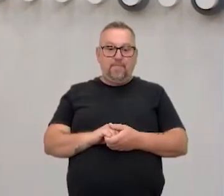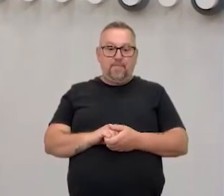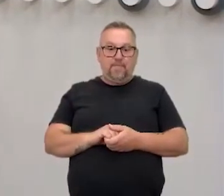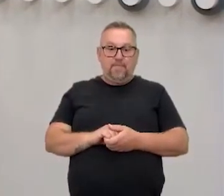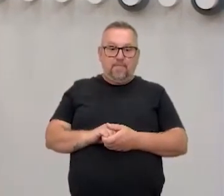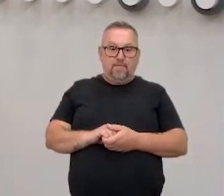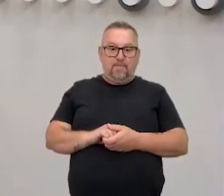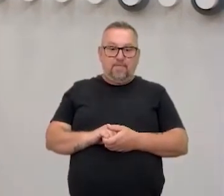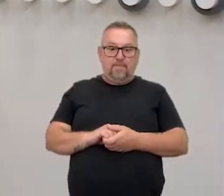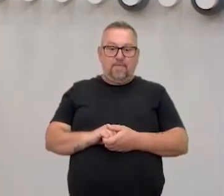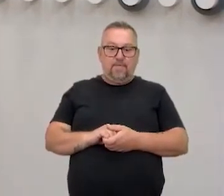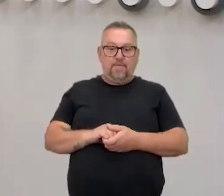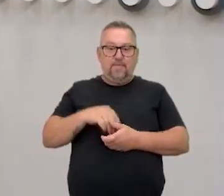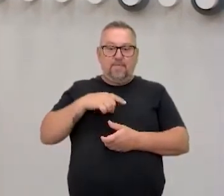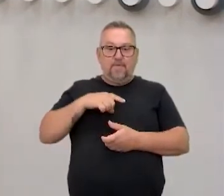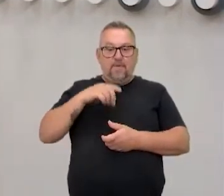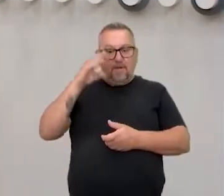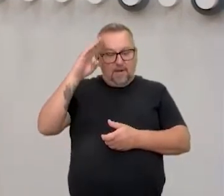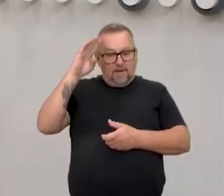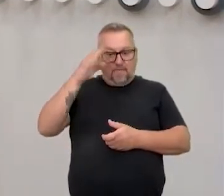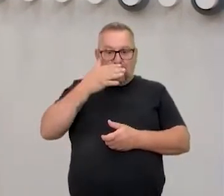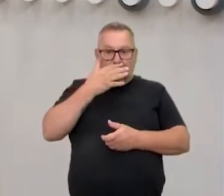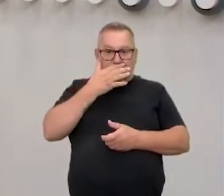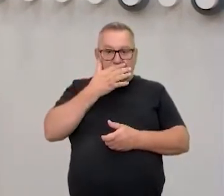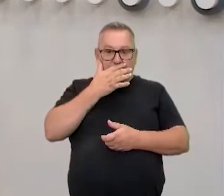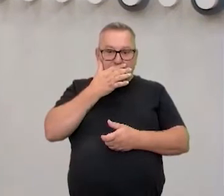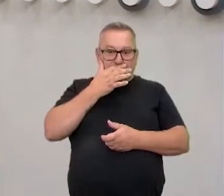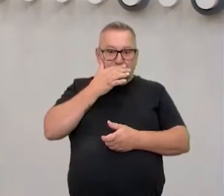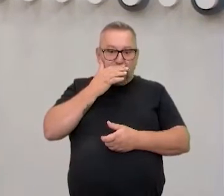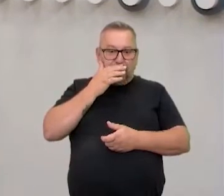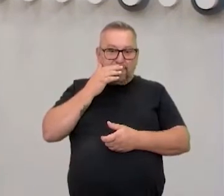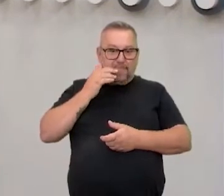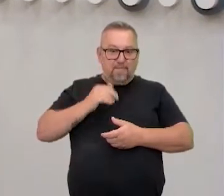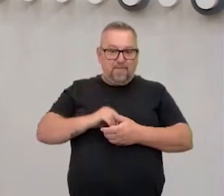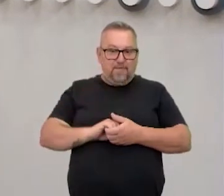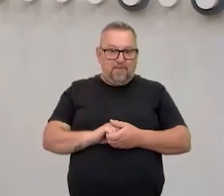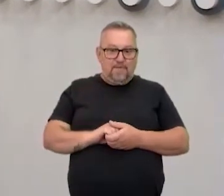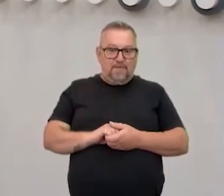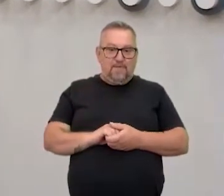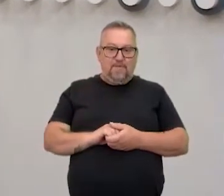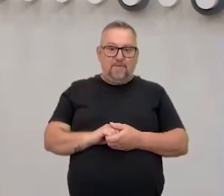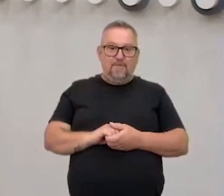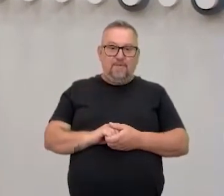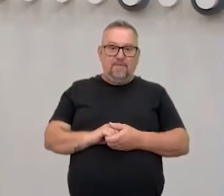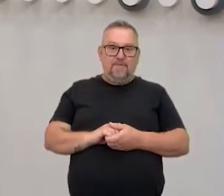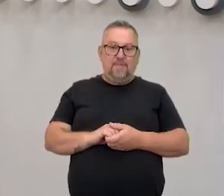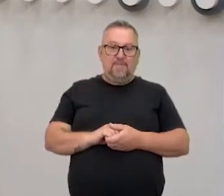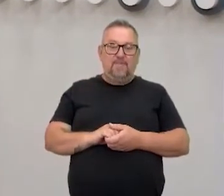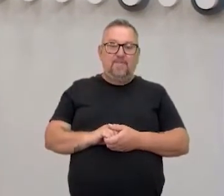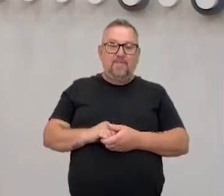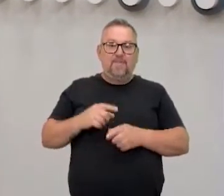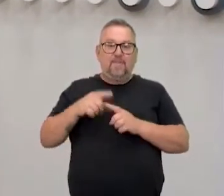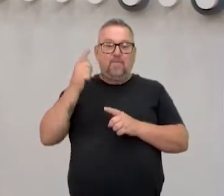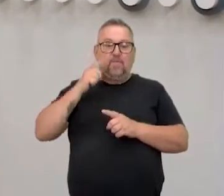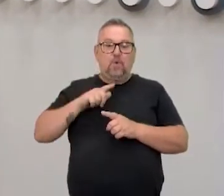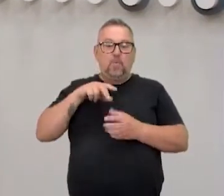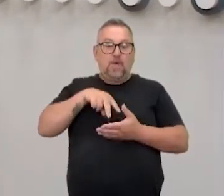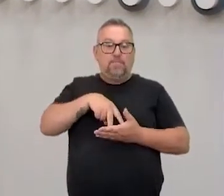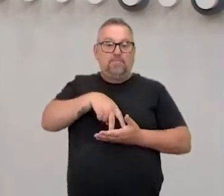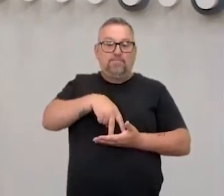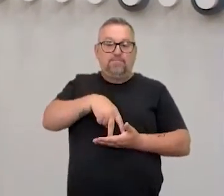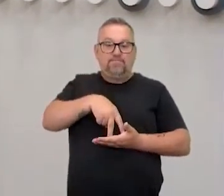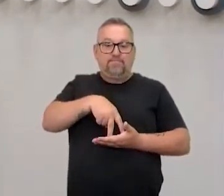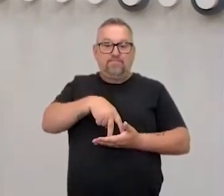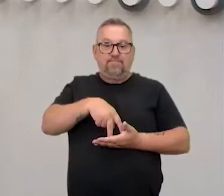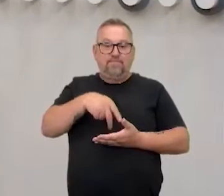a principal diferença, né? A gente chuta com o tronco mais ereto, assim. Nos outros